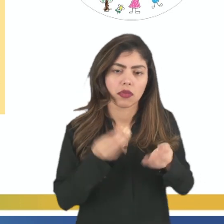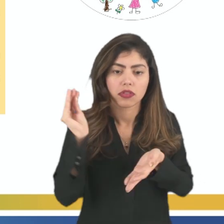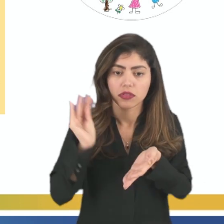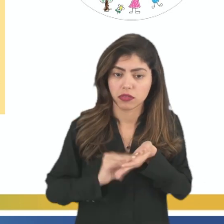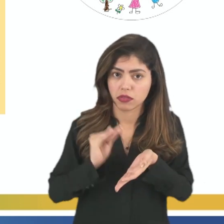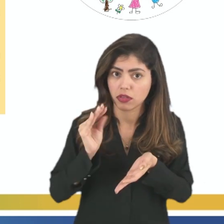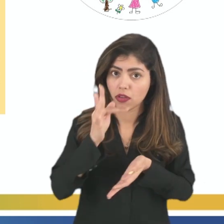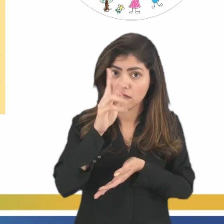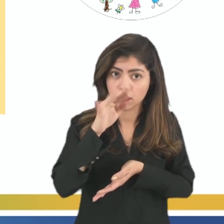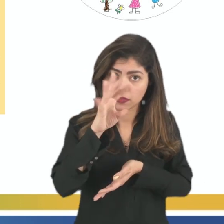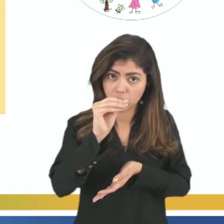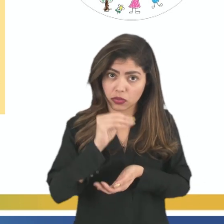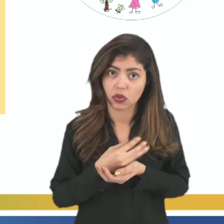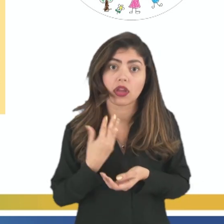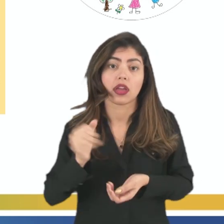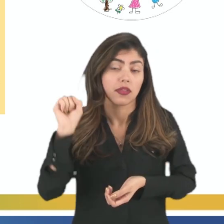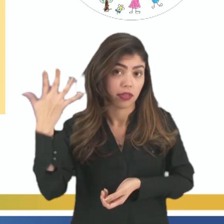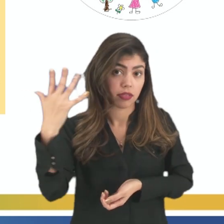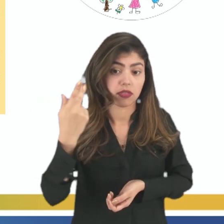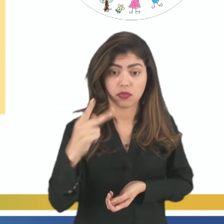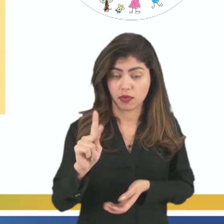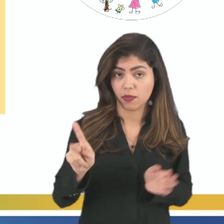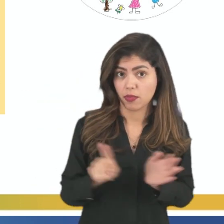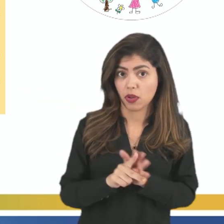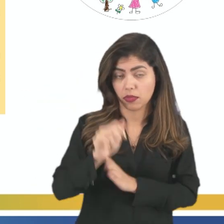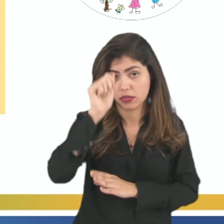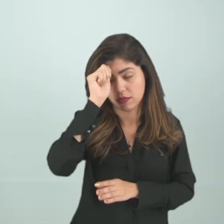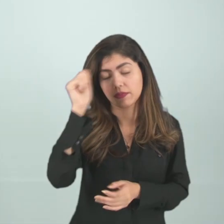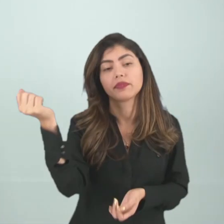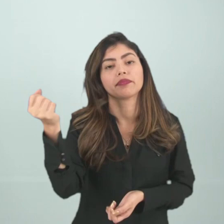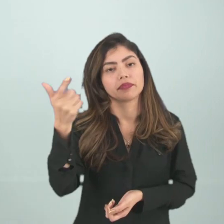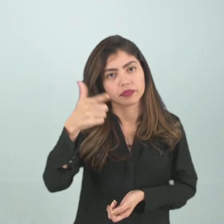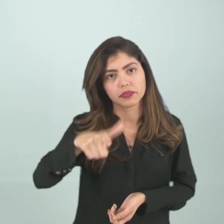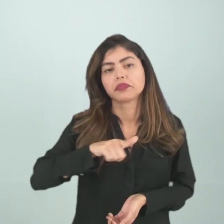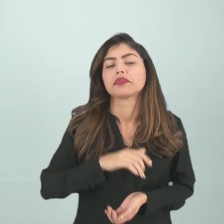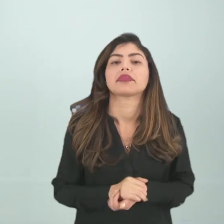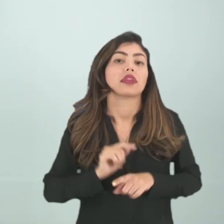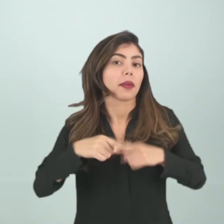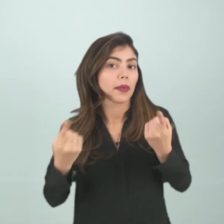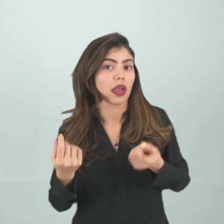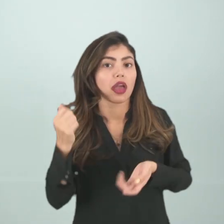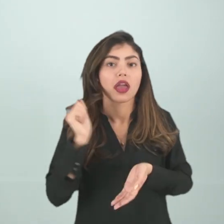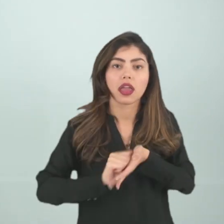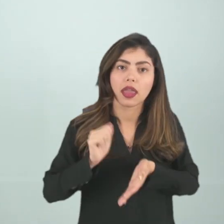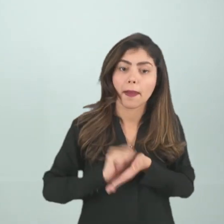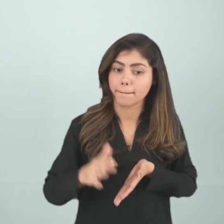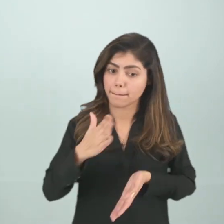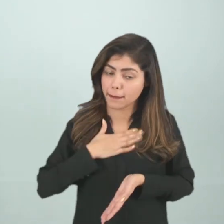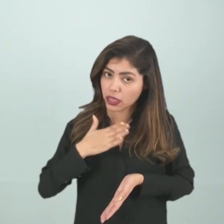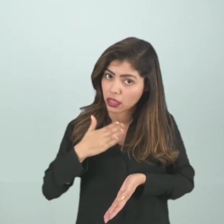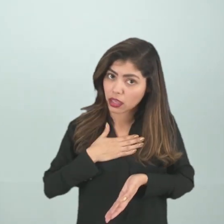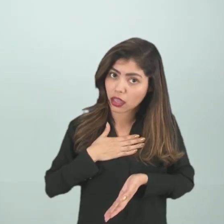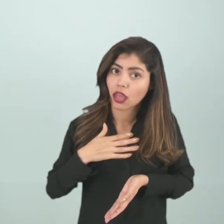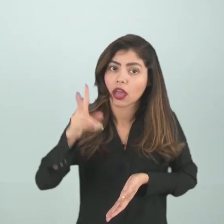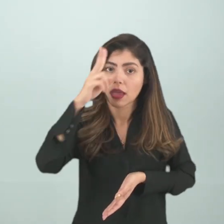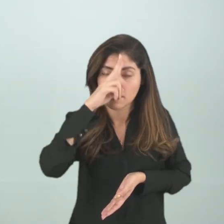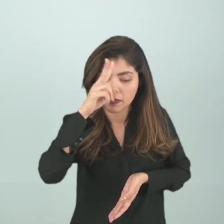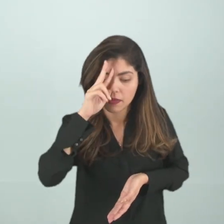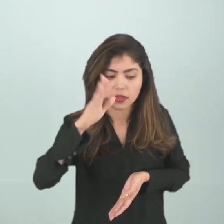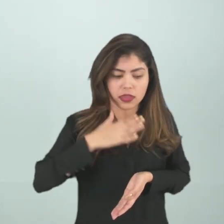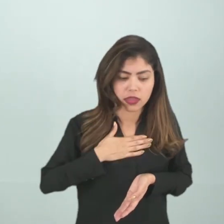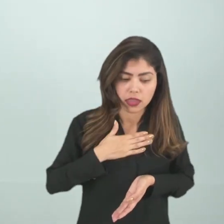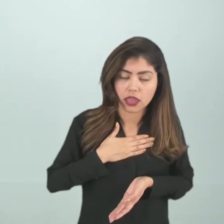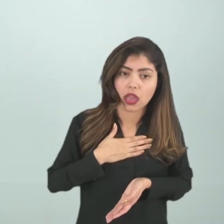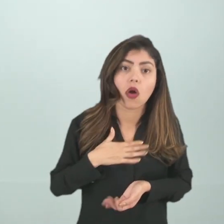fatos estivessem acontecido com ele. Então, novamente, aquela situação. Embora a memória não seja minha, embora a lembrança não seja